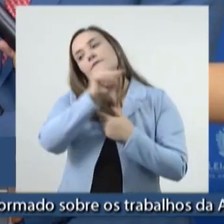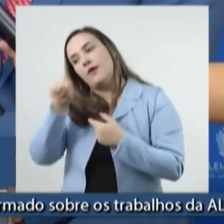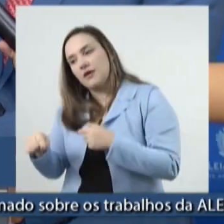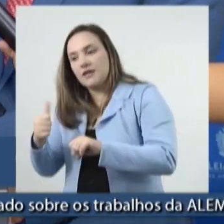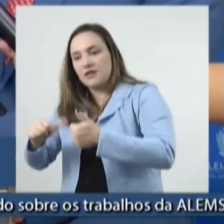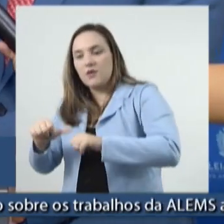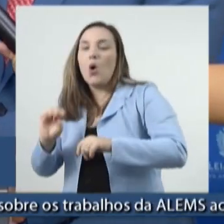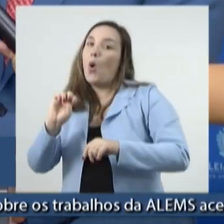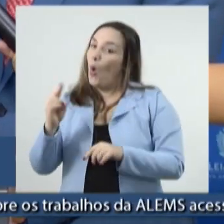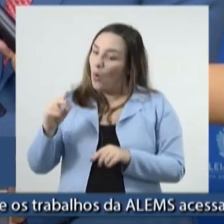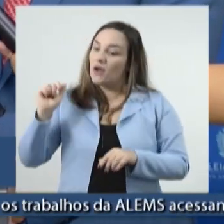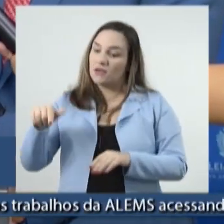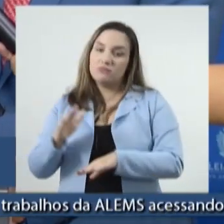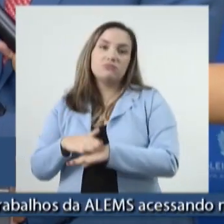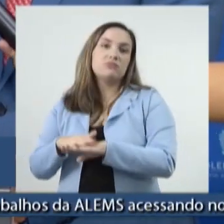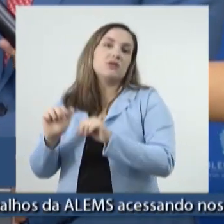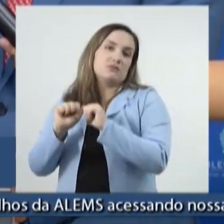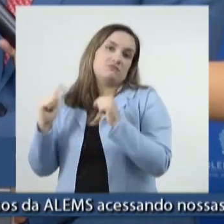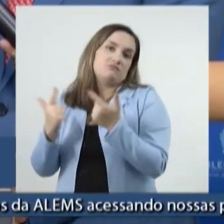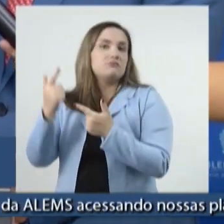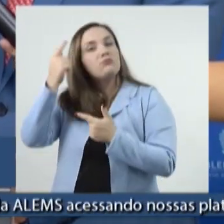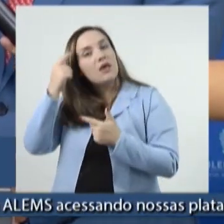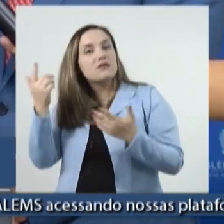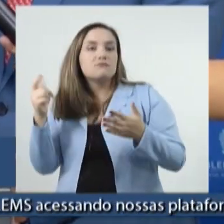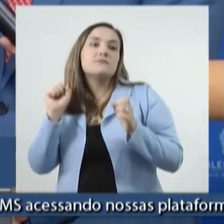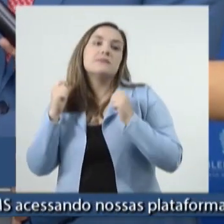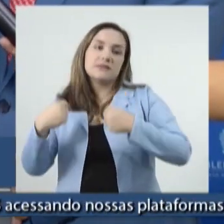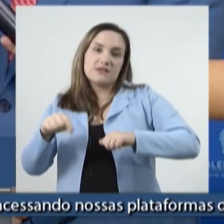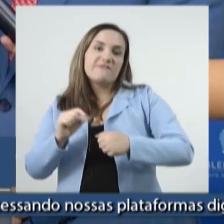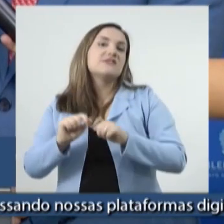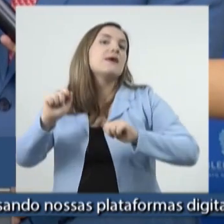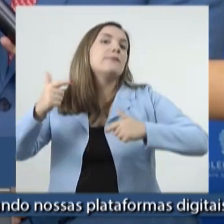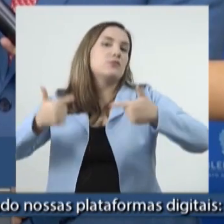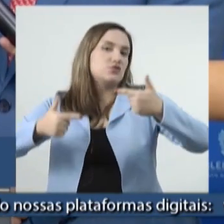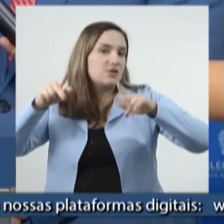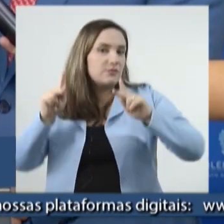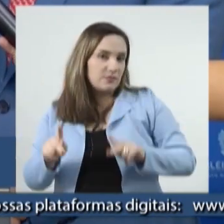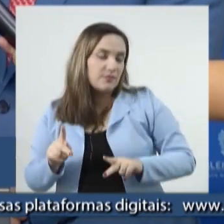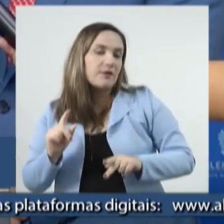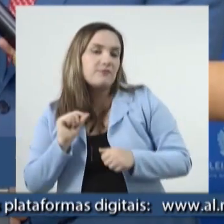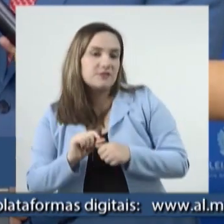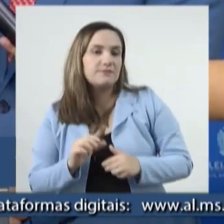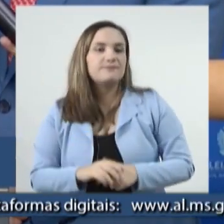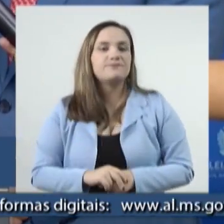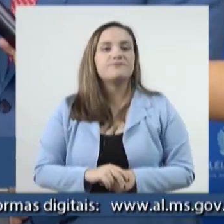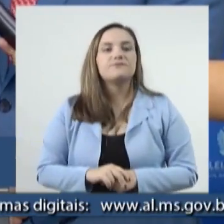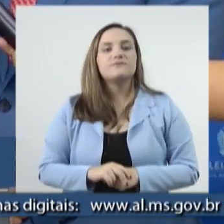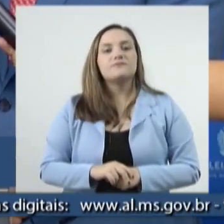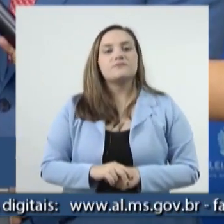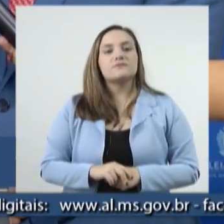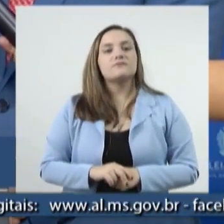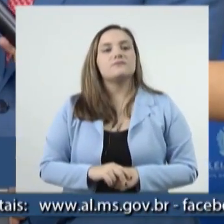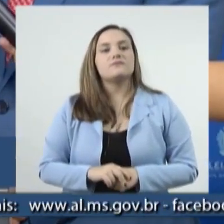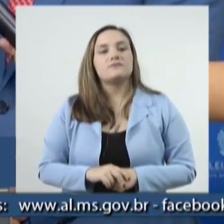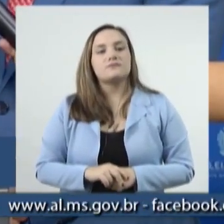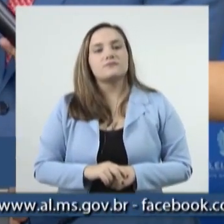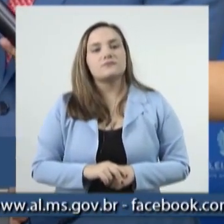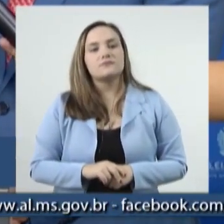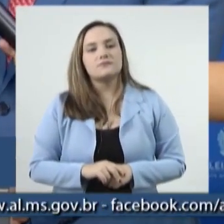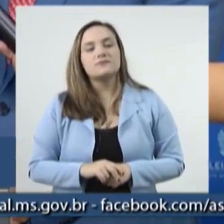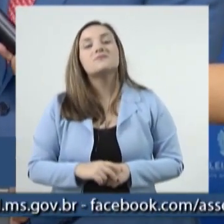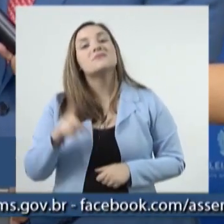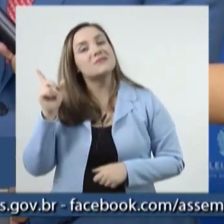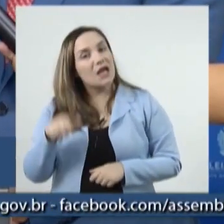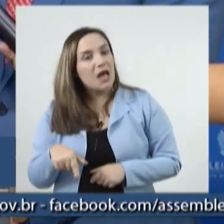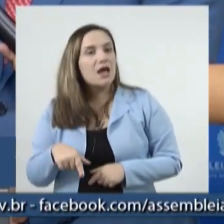casa, entendendo que haja alguma política pública que deva ser conduzida. Então, esse é um caminho que está muito